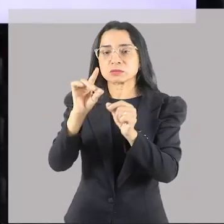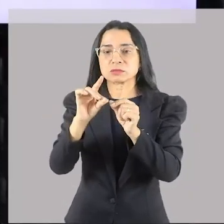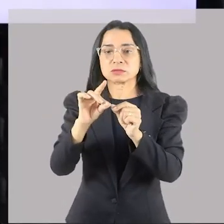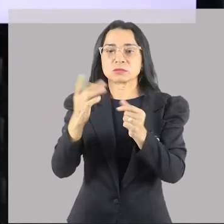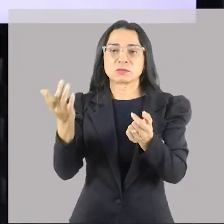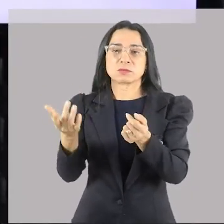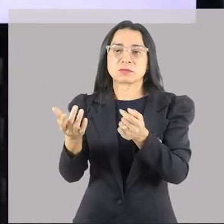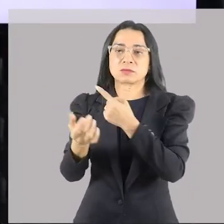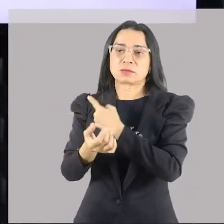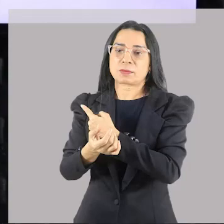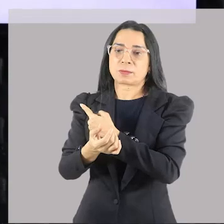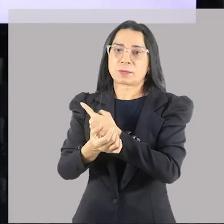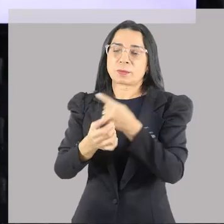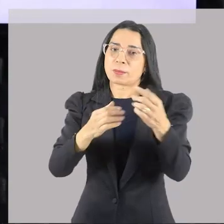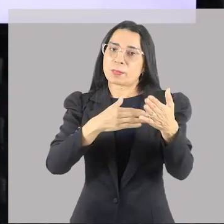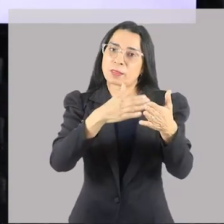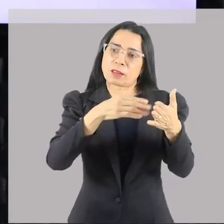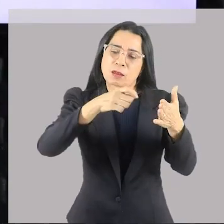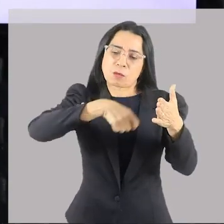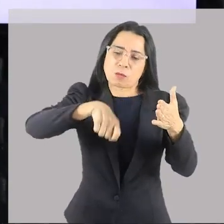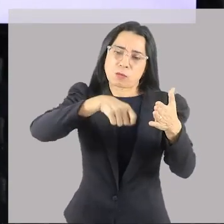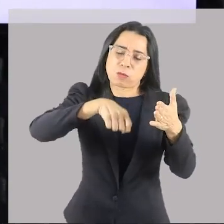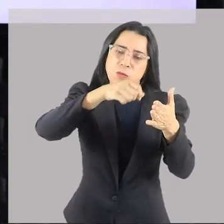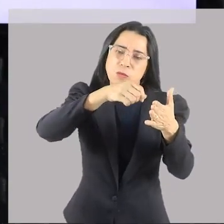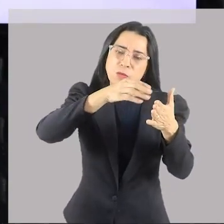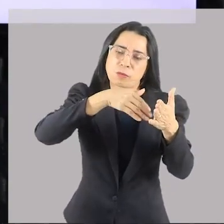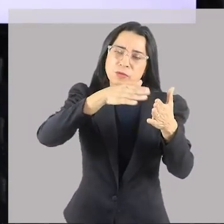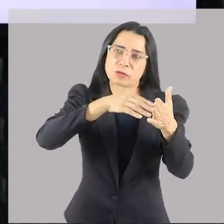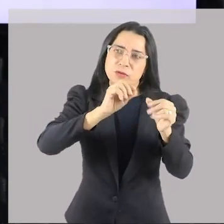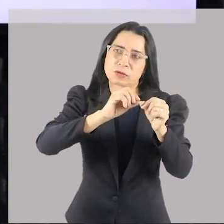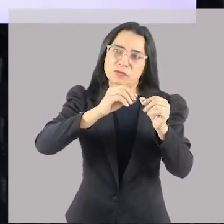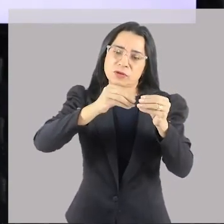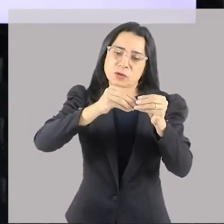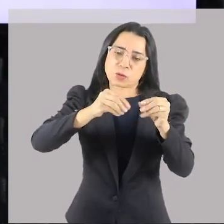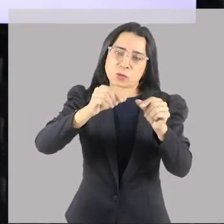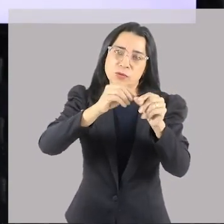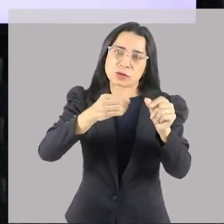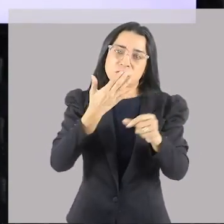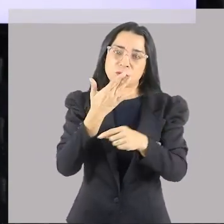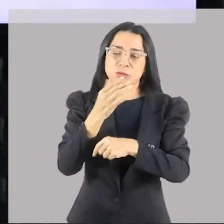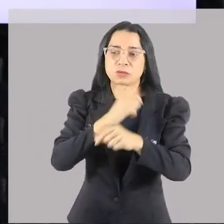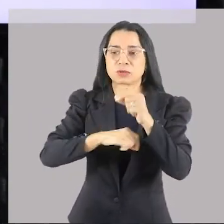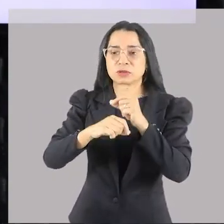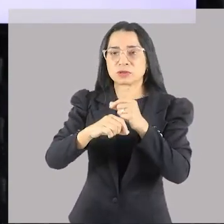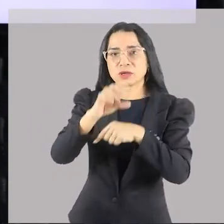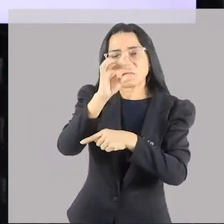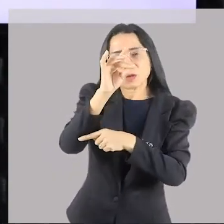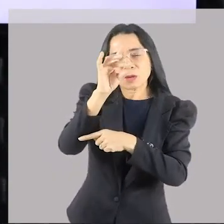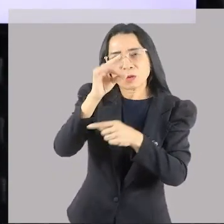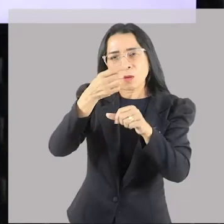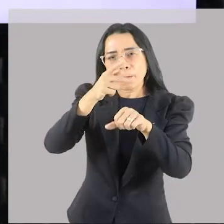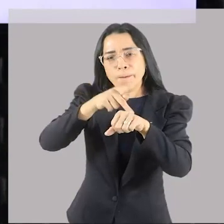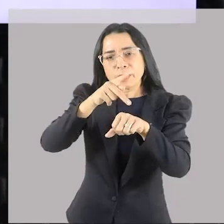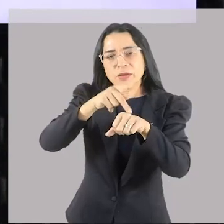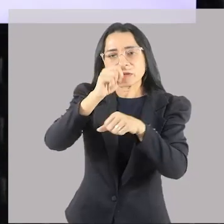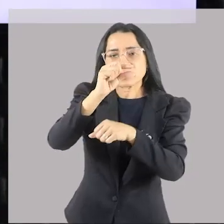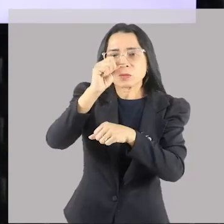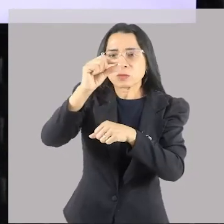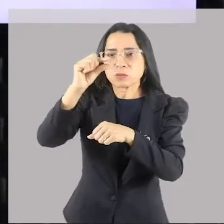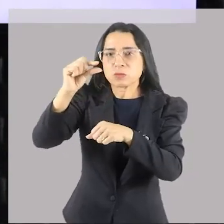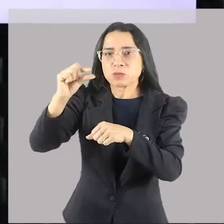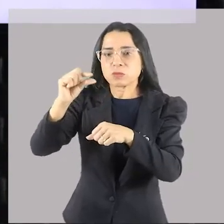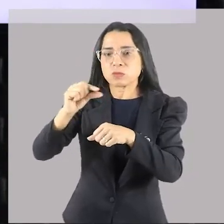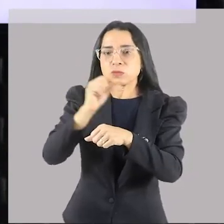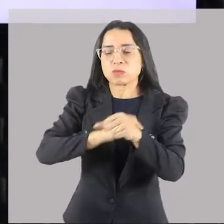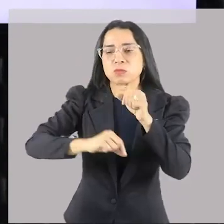A encáustica, que é uma tinta feita com cera colorida. O mosaico, que é pedrinha, pedrinha, pedrinha, pedrinha. E a